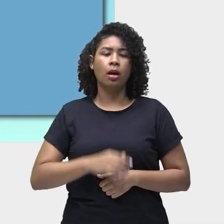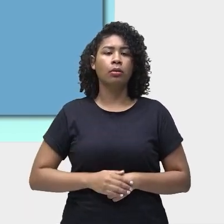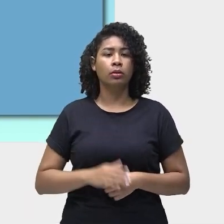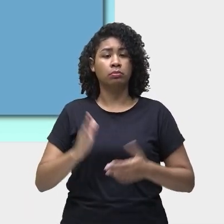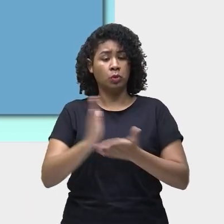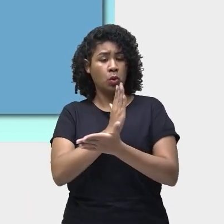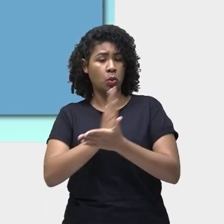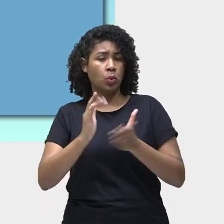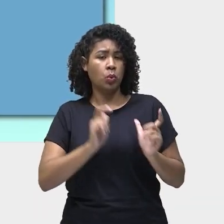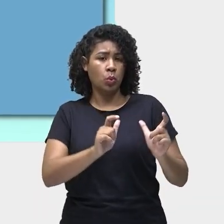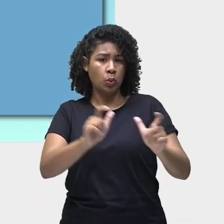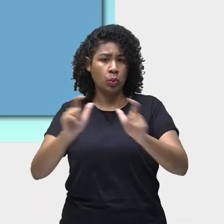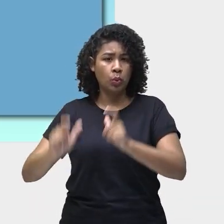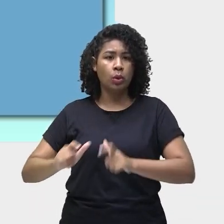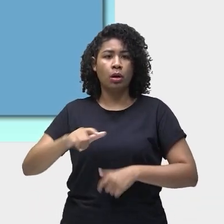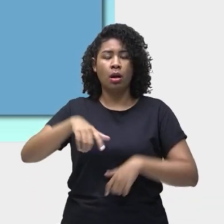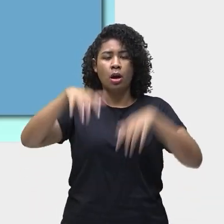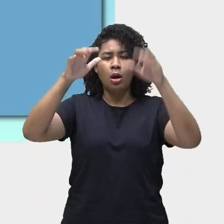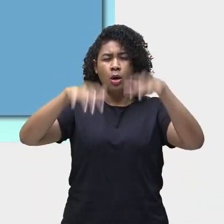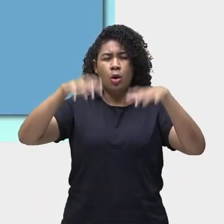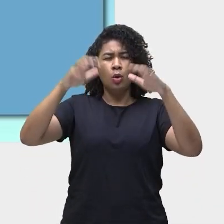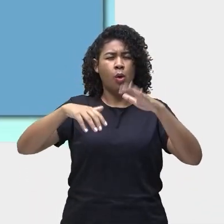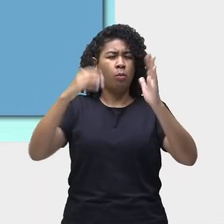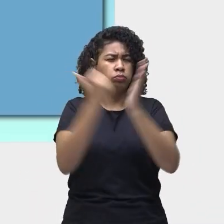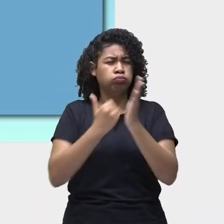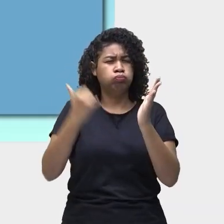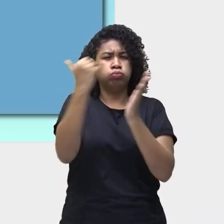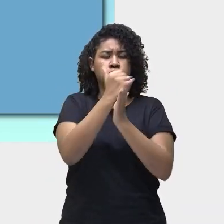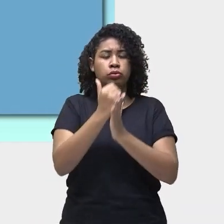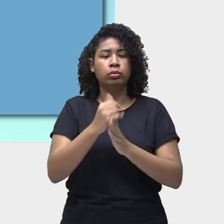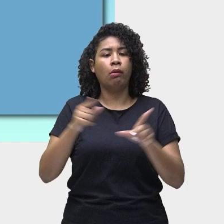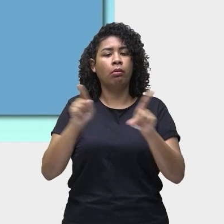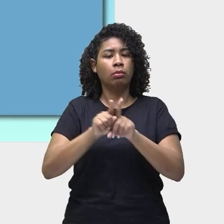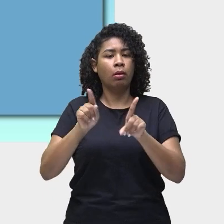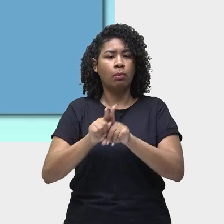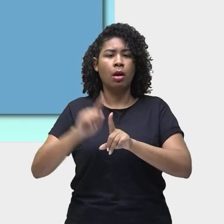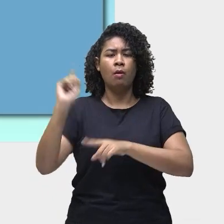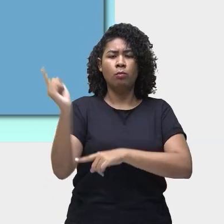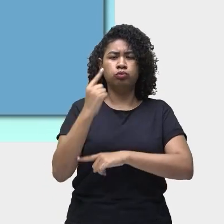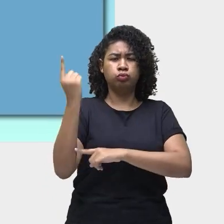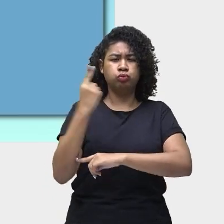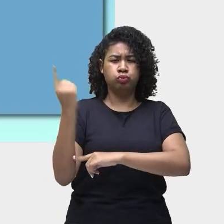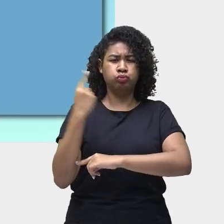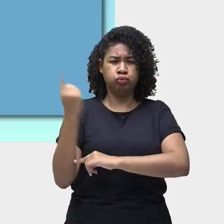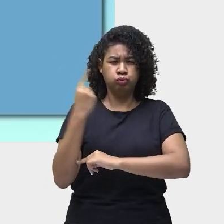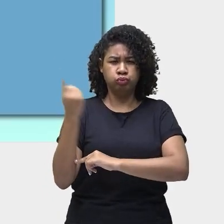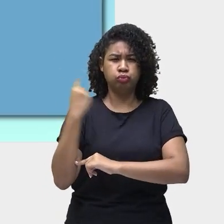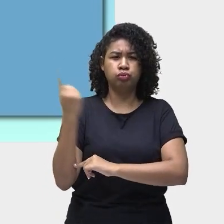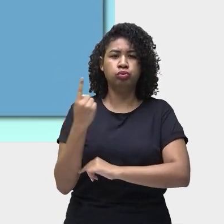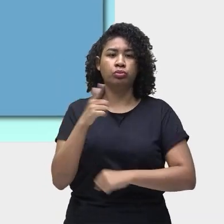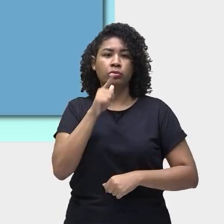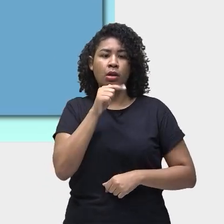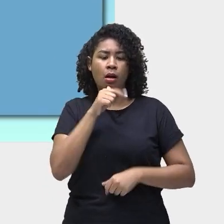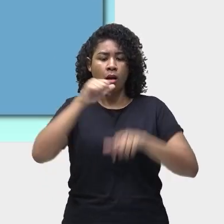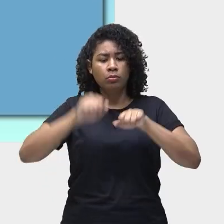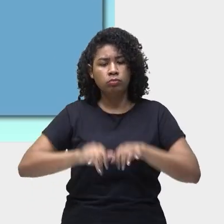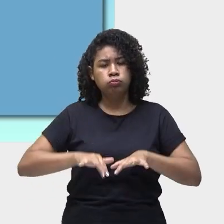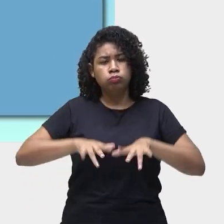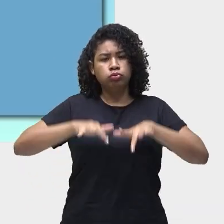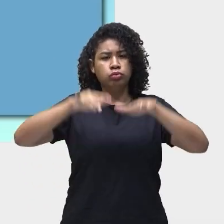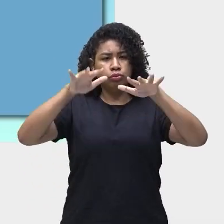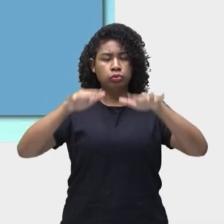chuvas em algumas localidades tempestades furacões inundações alterações de ecossistemas redução da